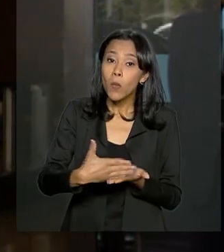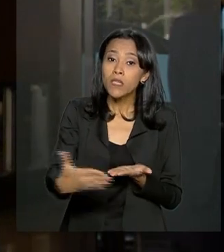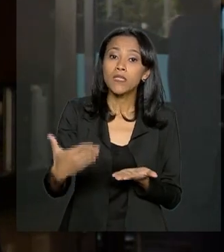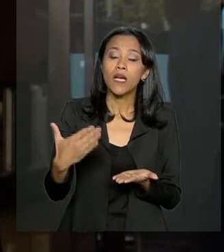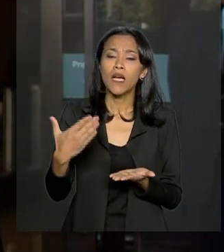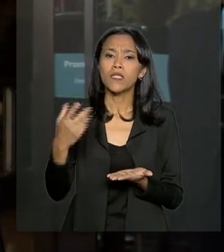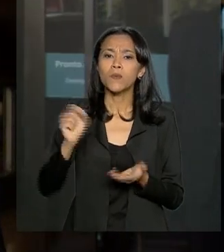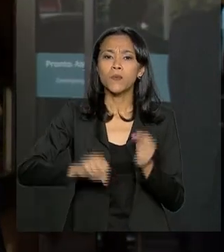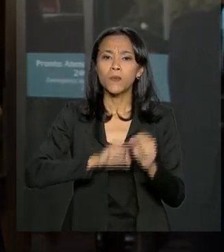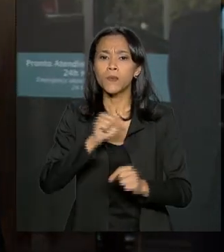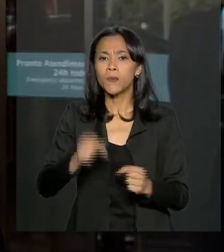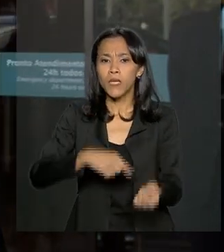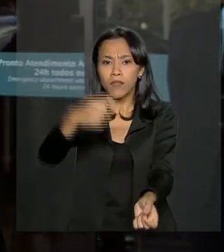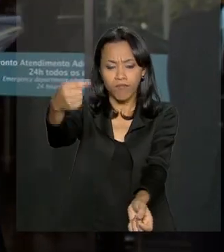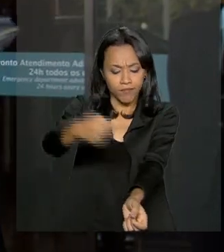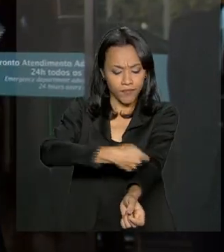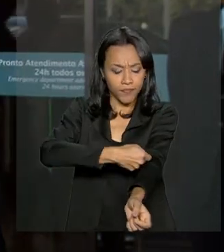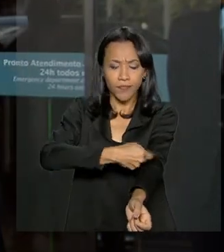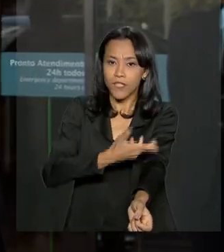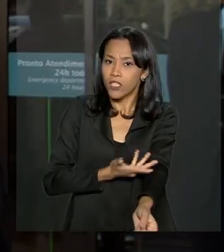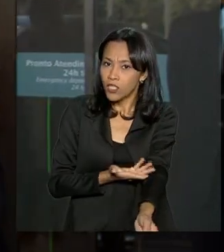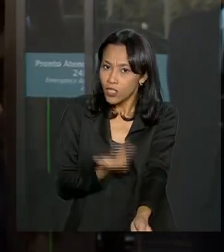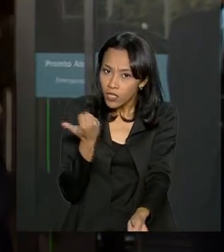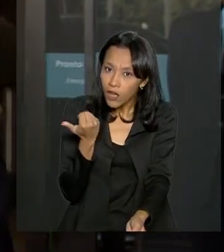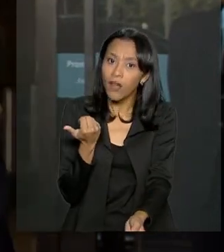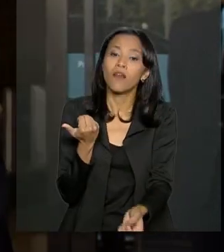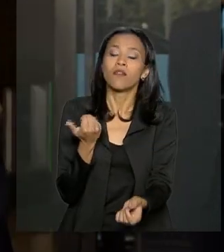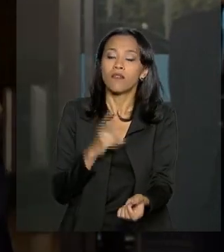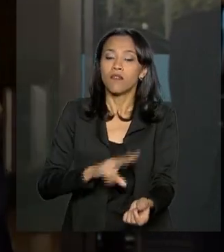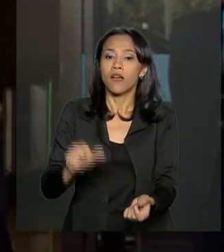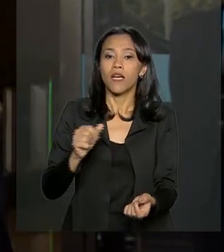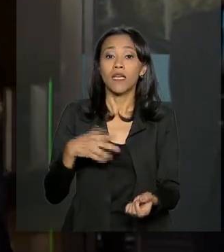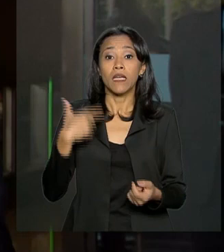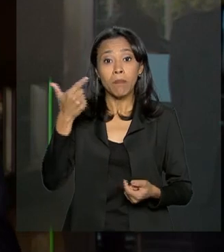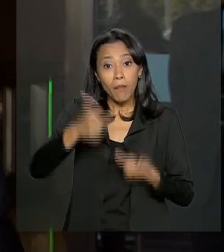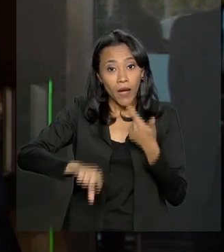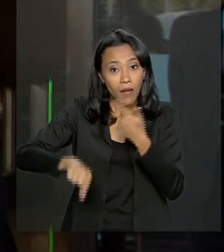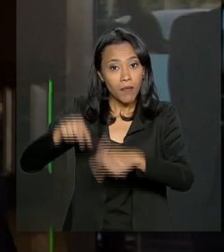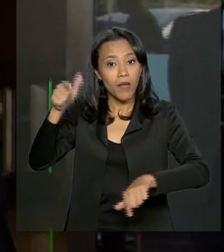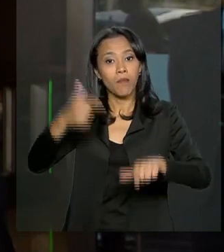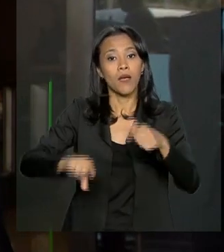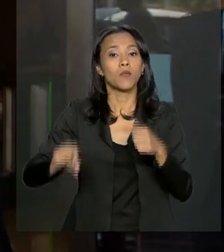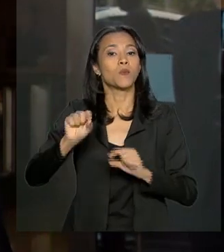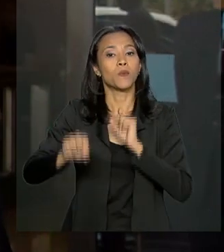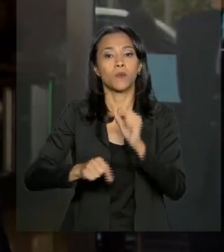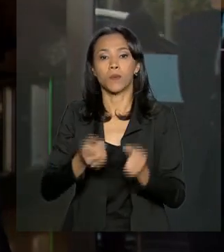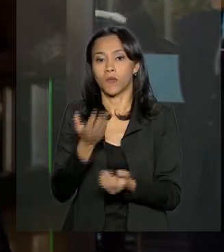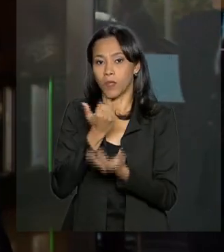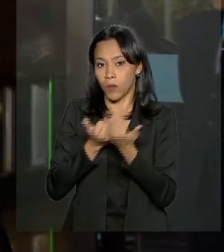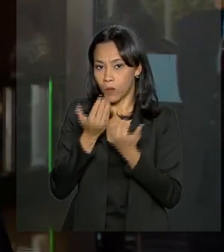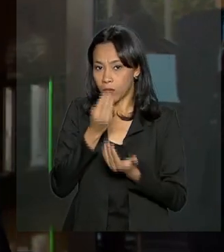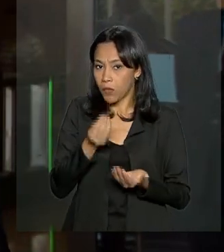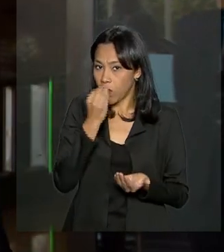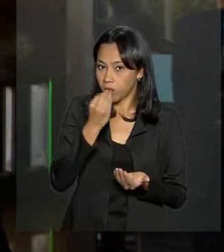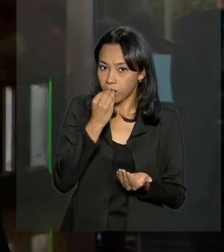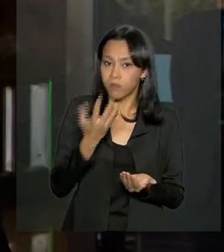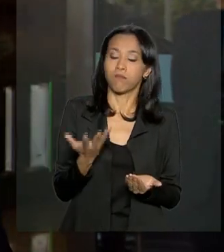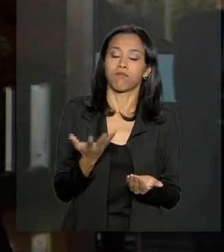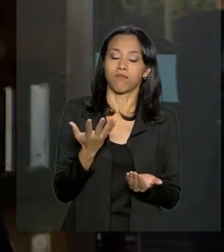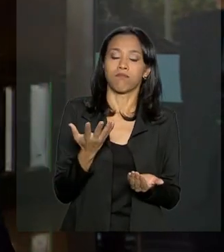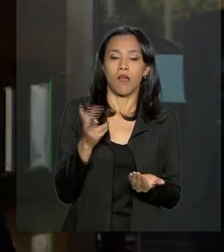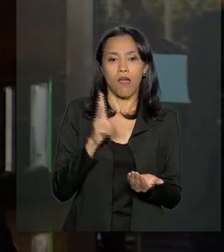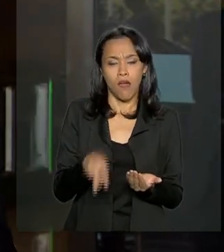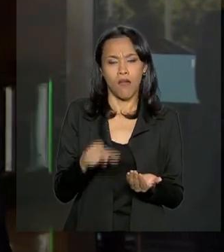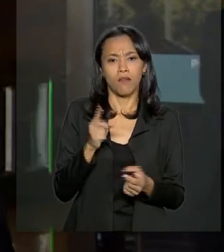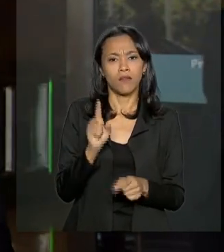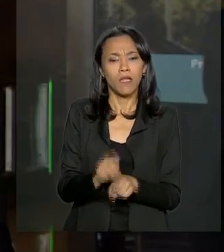aquela nutrição parenteral, que é a nutrição por soro, e aumentar cada vez mais a nutrição via oral. É aguardada para os